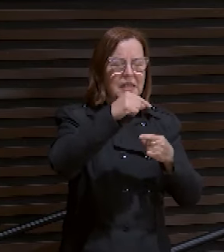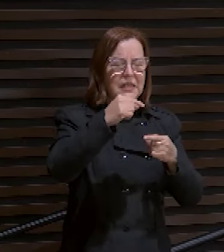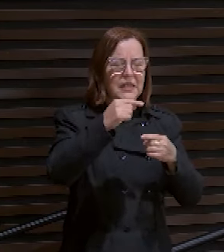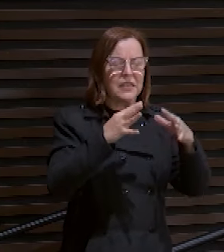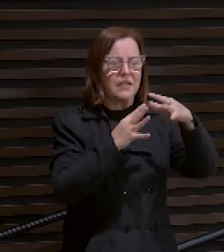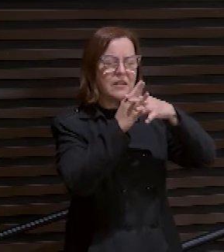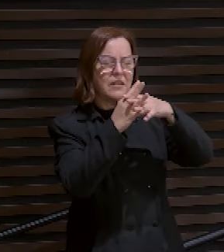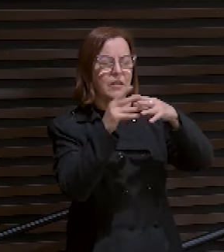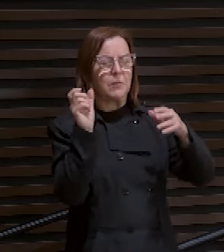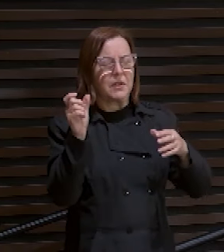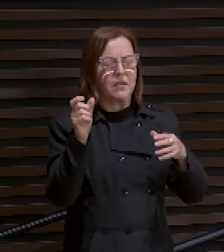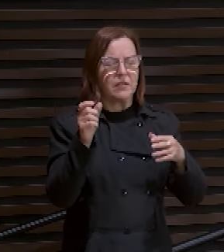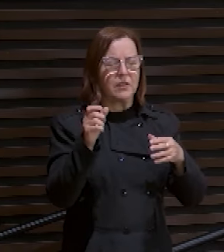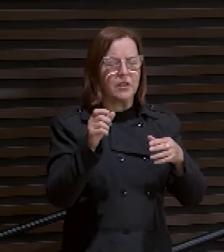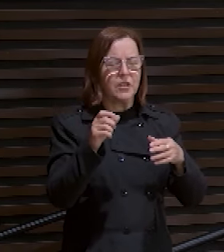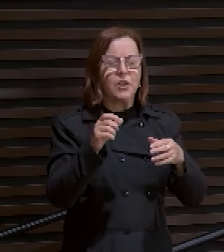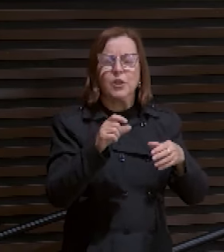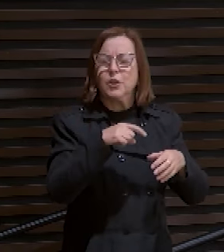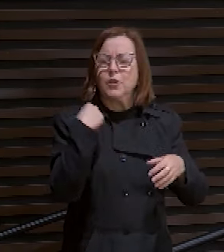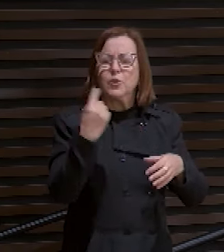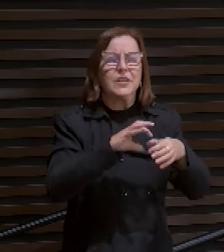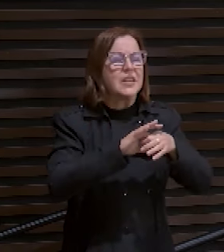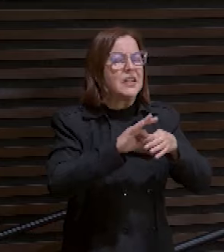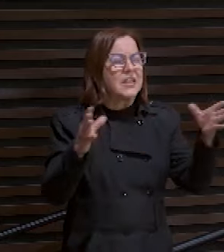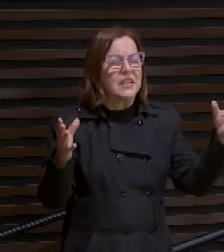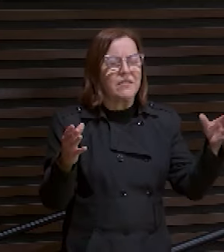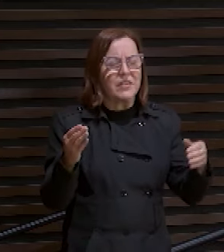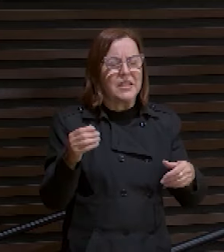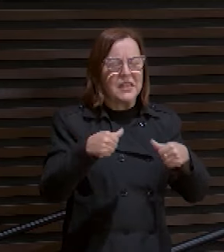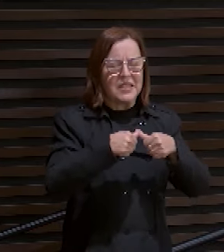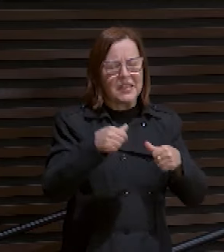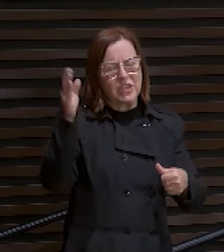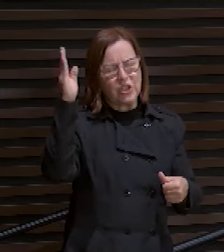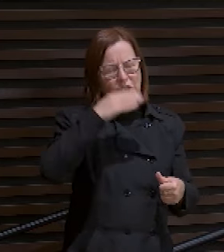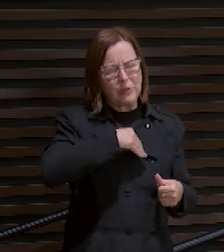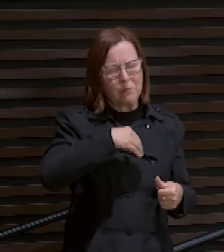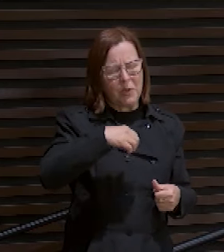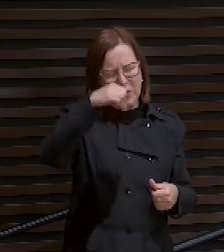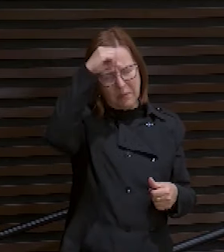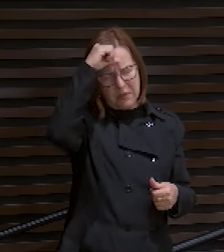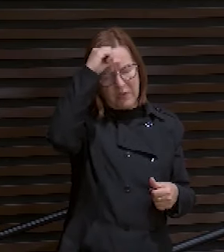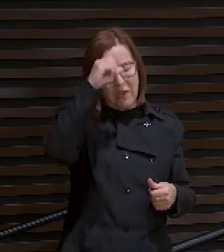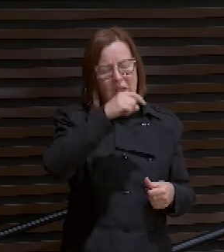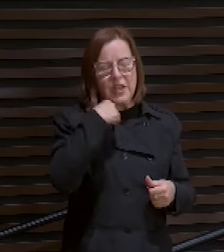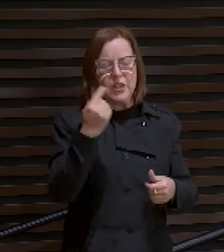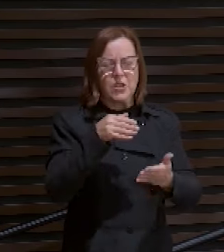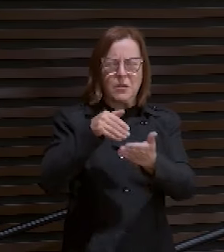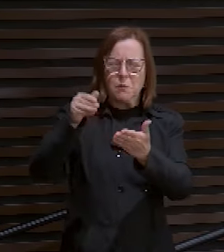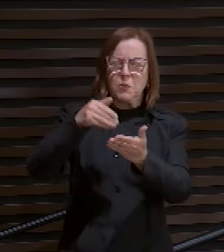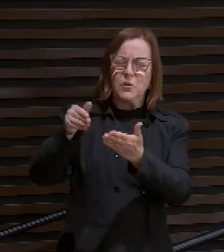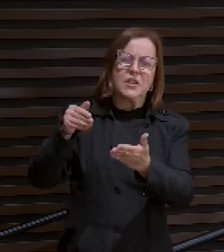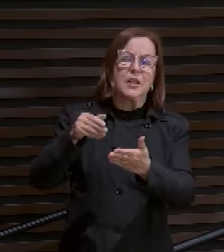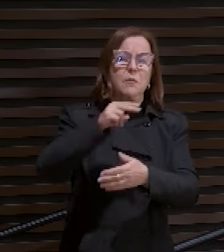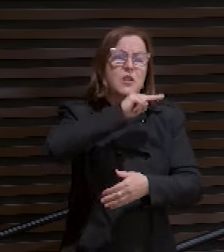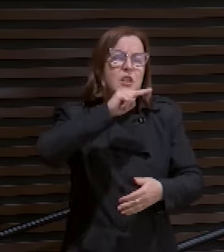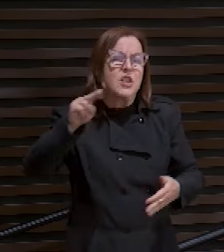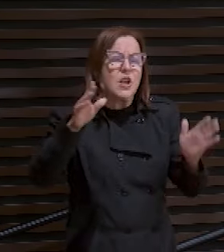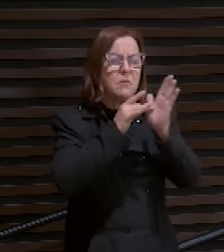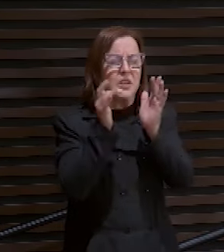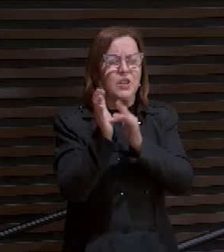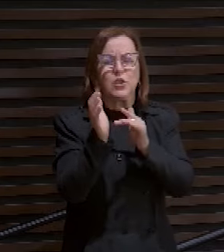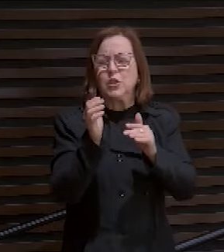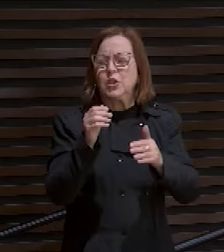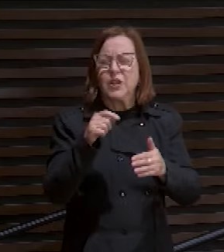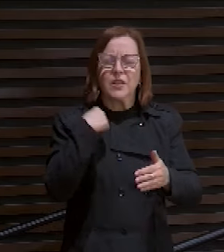-nos, Pai, desse mal, em nome de Jesus. E nós expulsamos, Pai, em nome de Jesus, toda obra maligna, toda obra